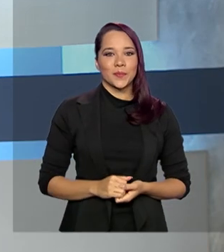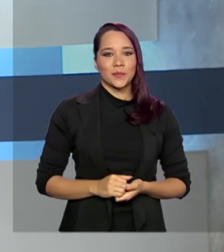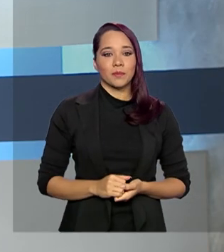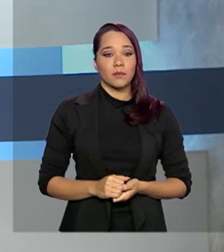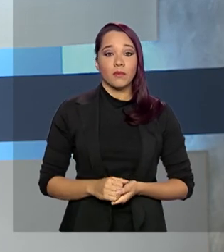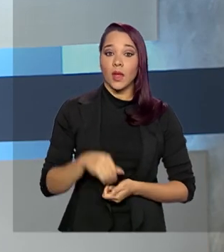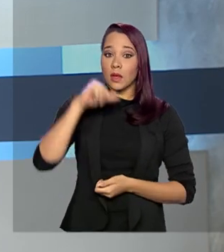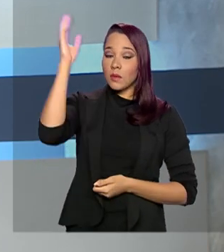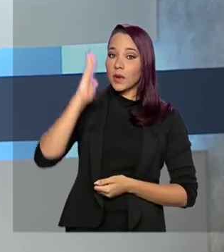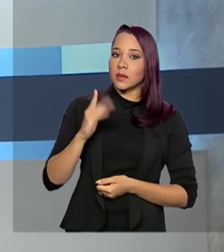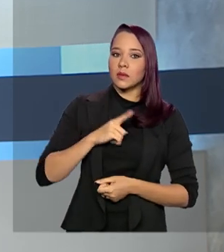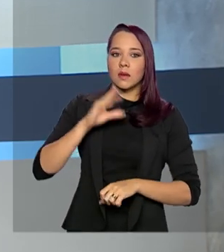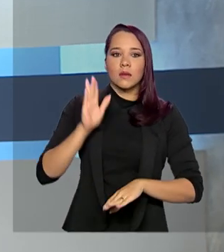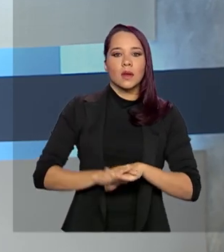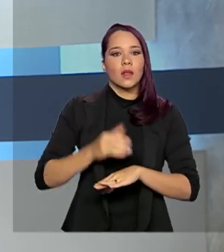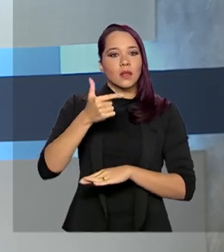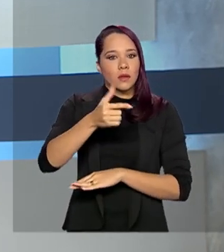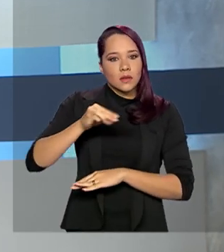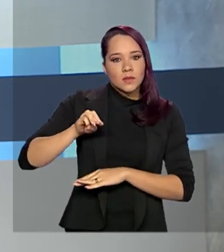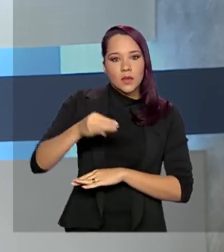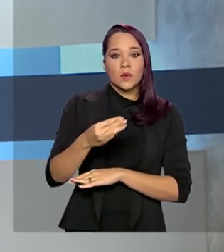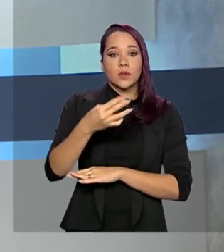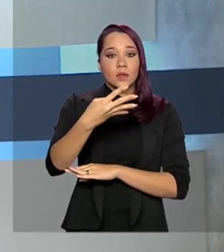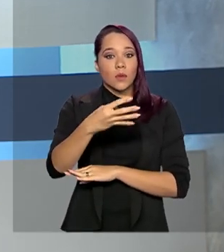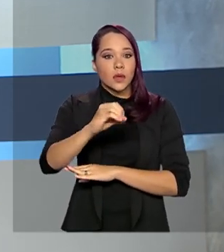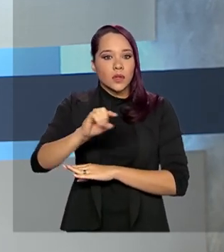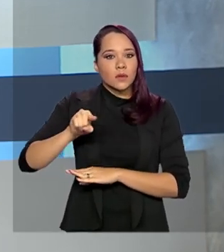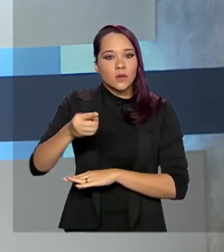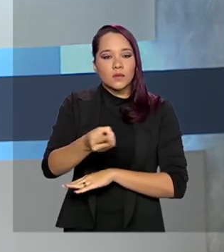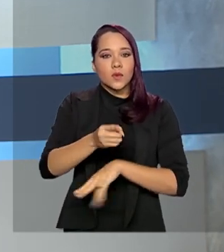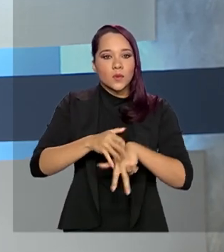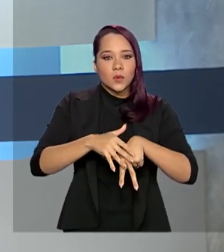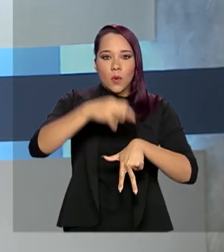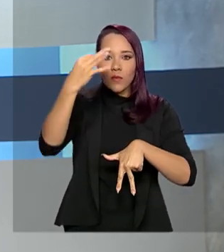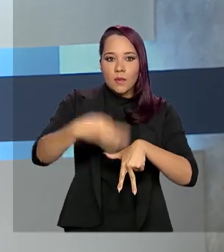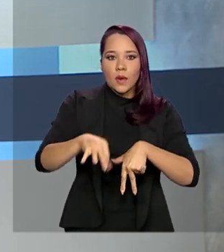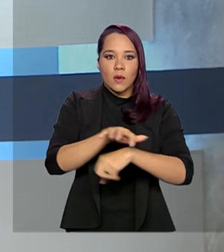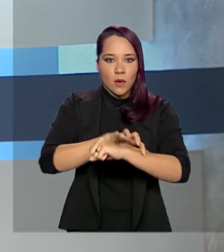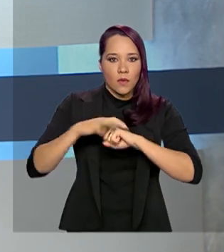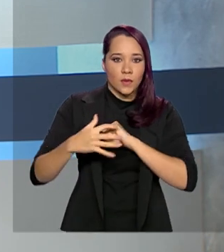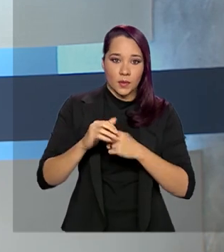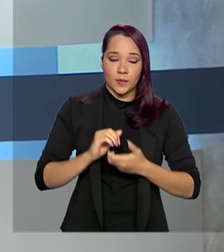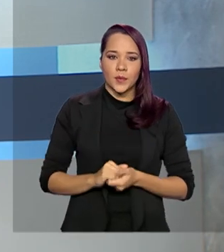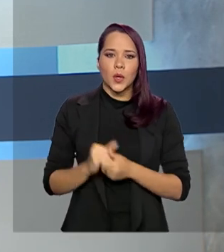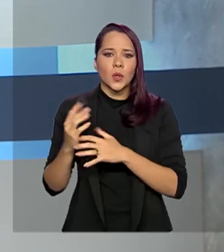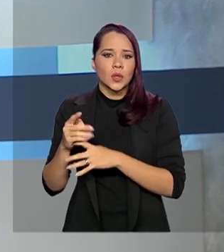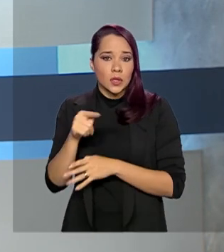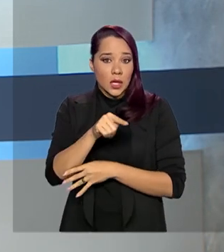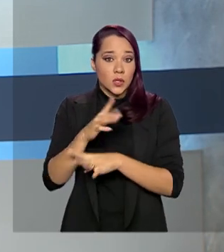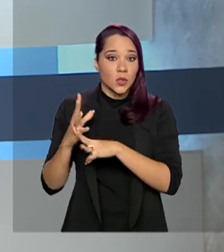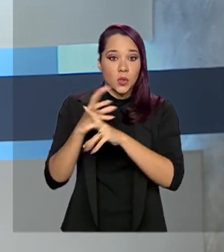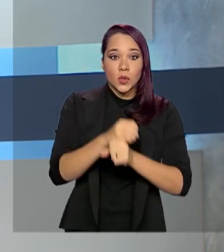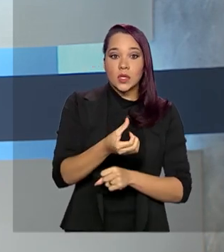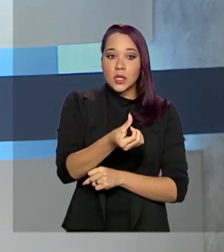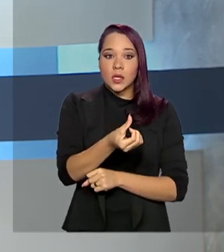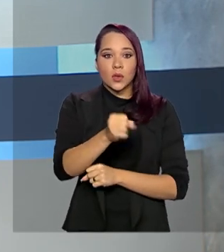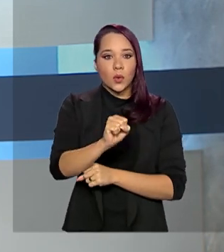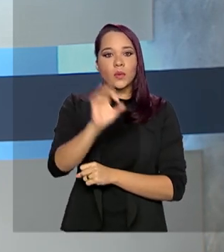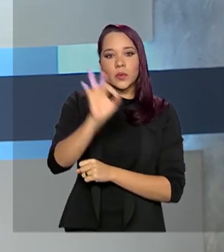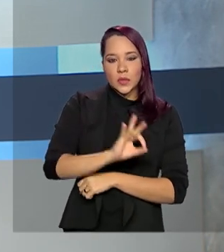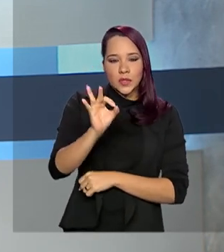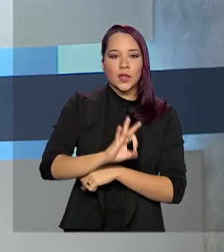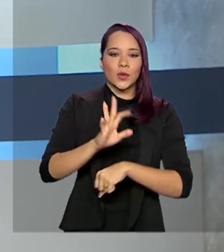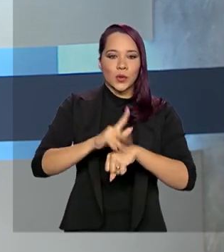E o Brasil tem mais de 2 milhões e 400 mil casos confirmados de covid-19. Desse total, 68